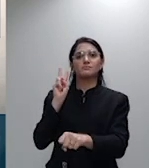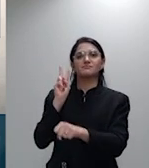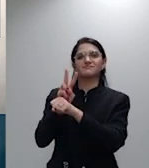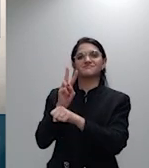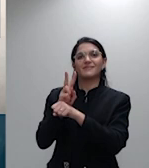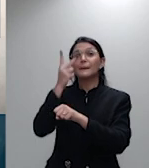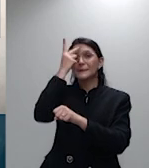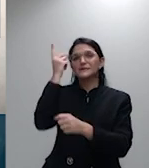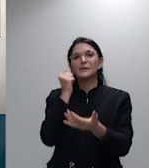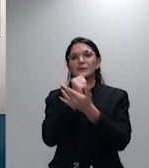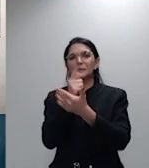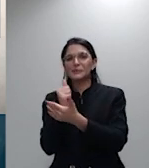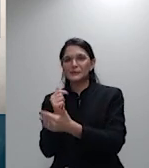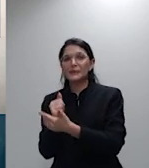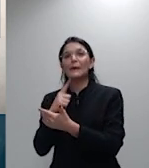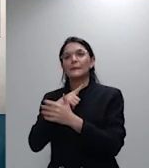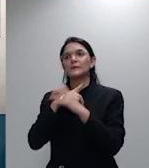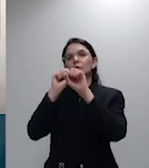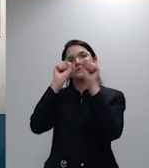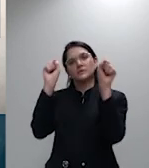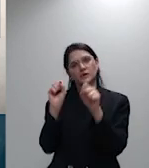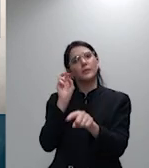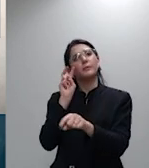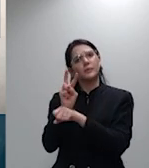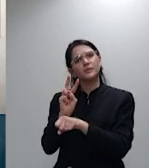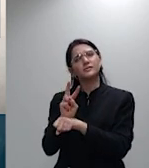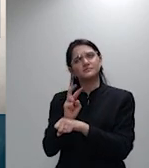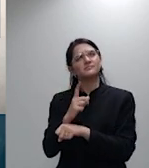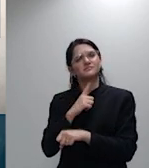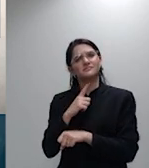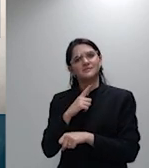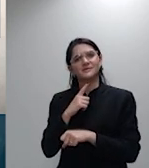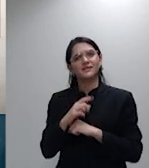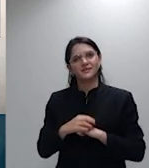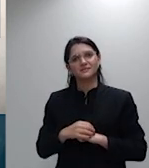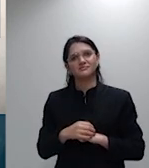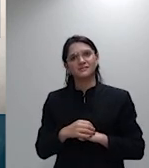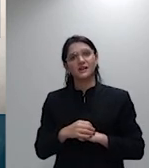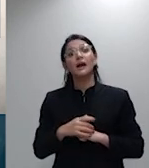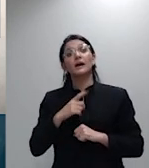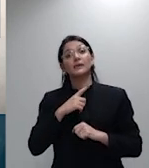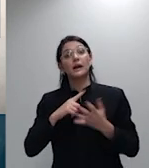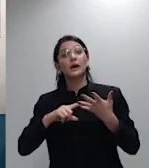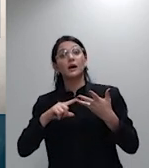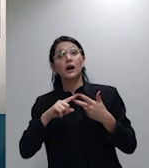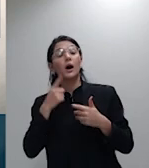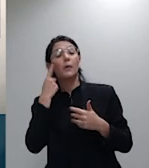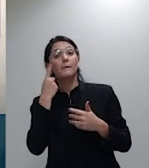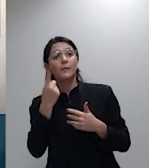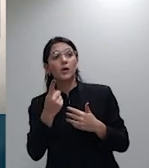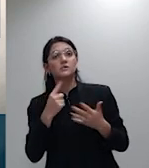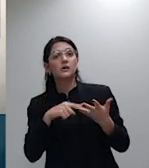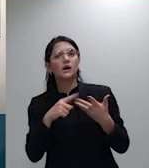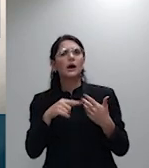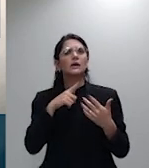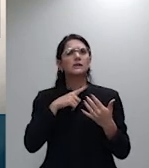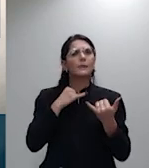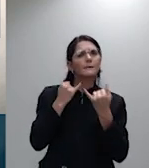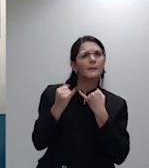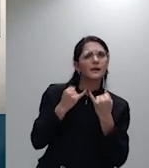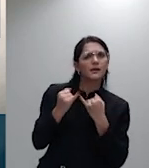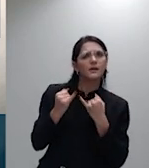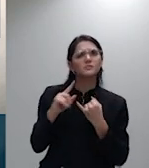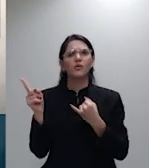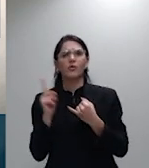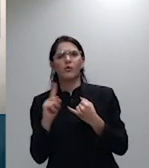requisitos, como a verossemilhança das alegações, conforme, inclusive, se posiciona a jurisprudência pacífica desse tribunal.